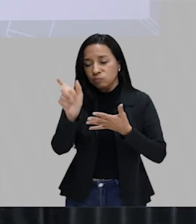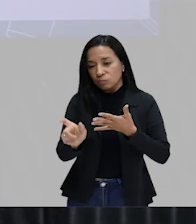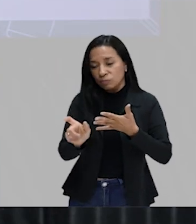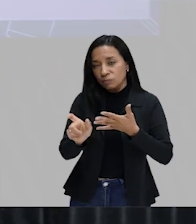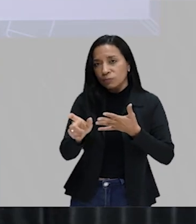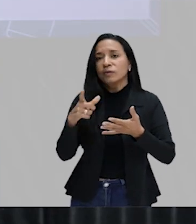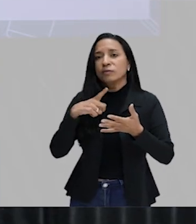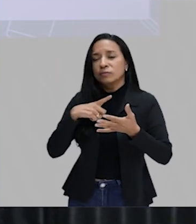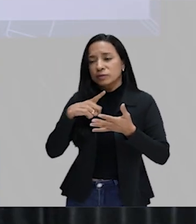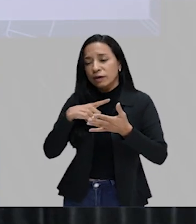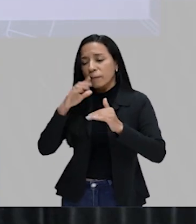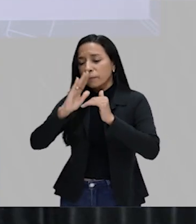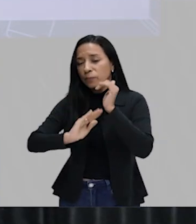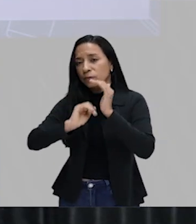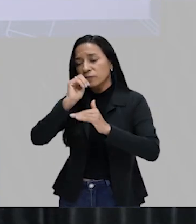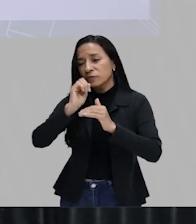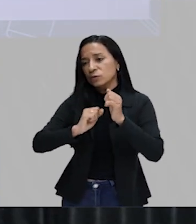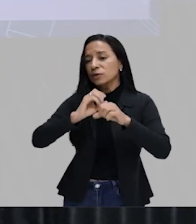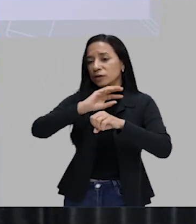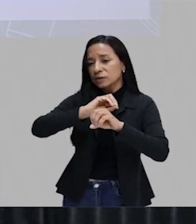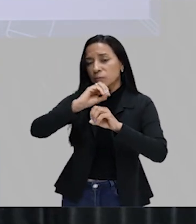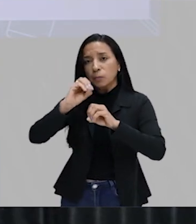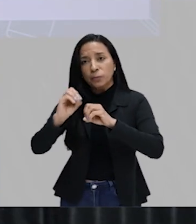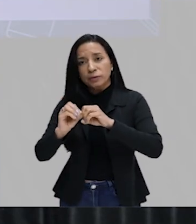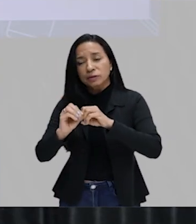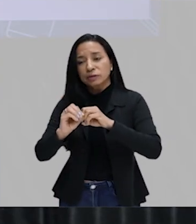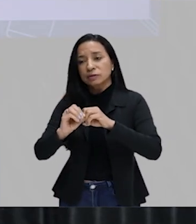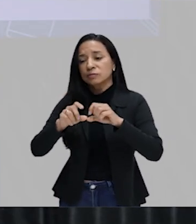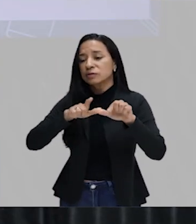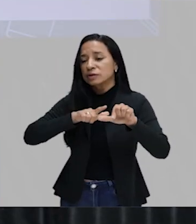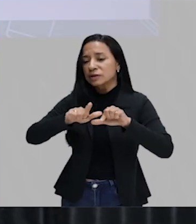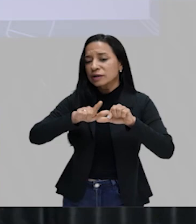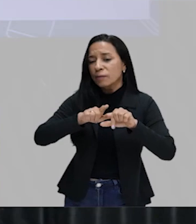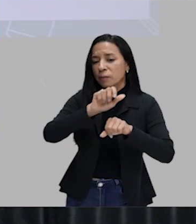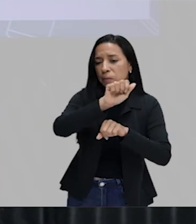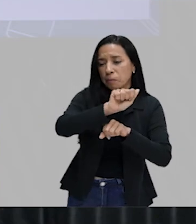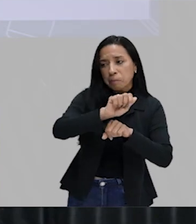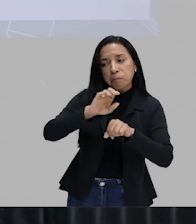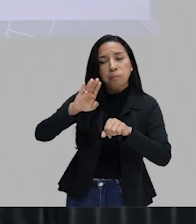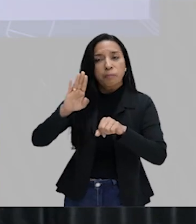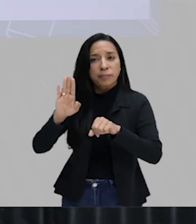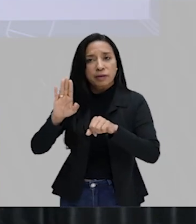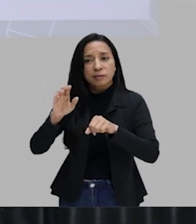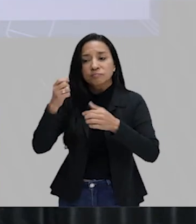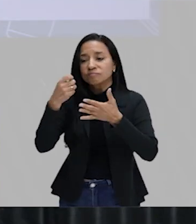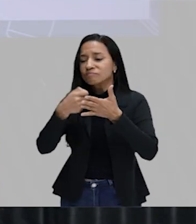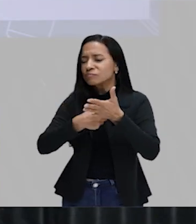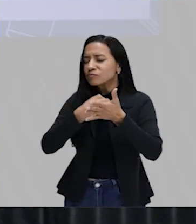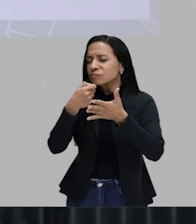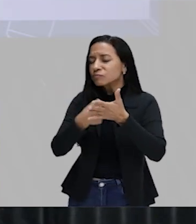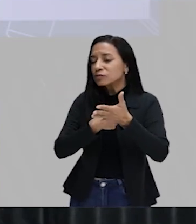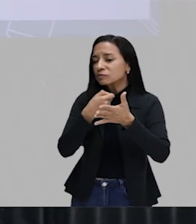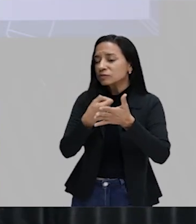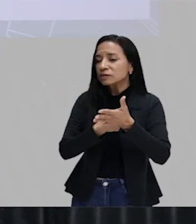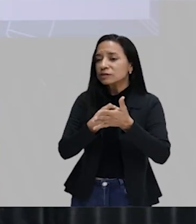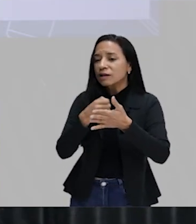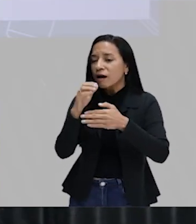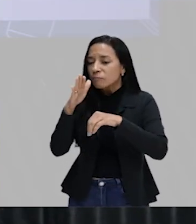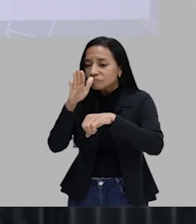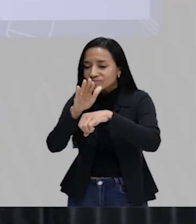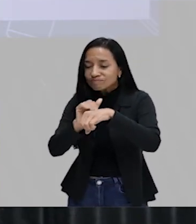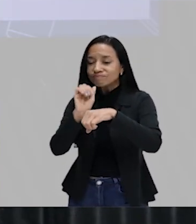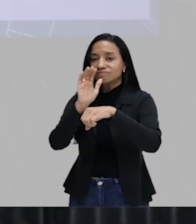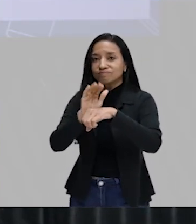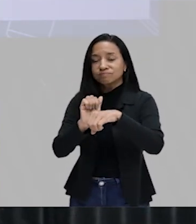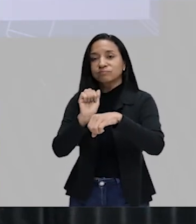trabalham para o A, para o B, e aí eles vão tentar seduzir, porque a linguagem seduz